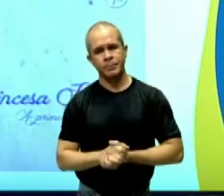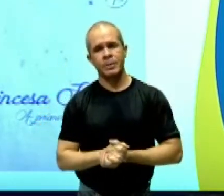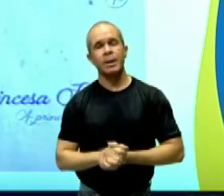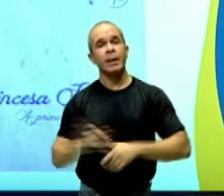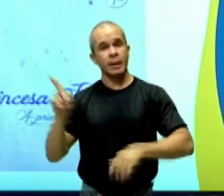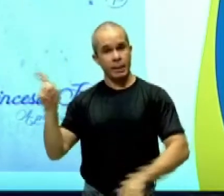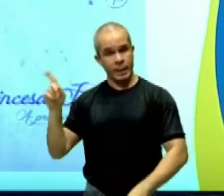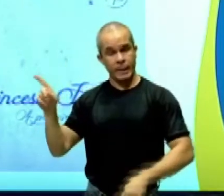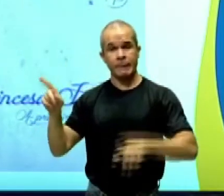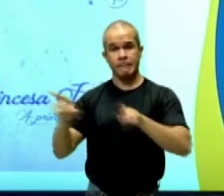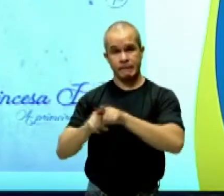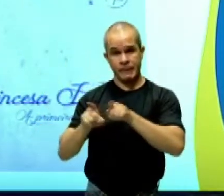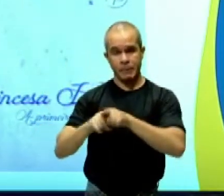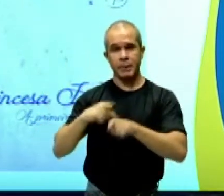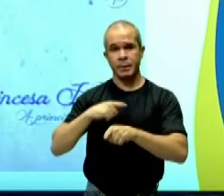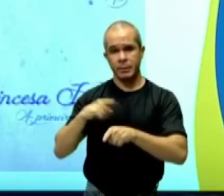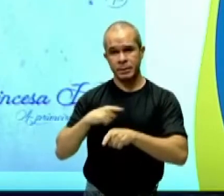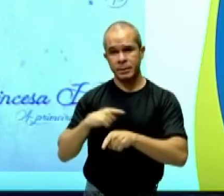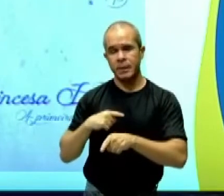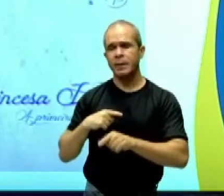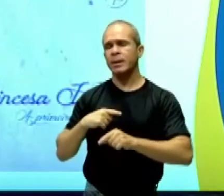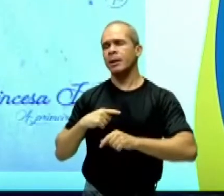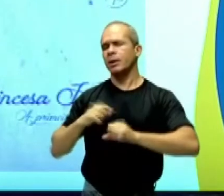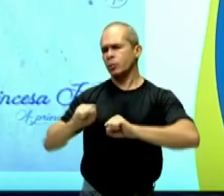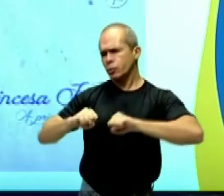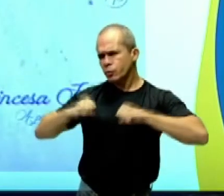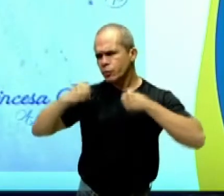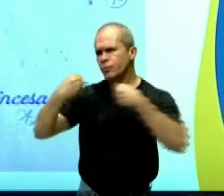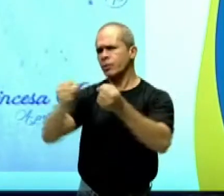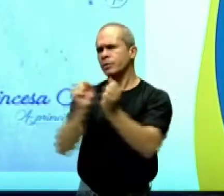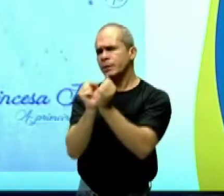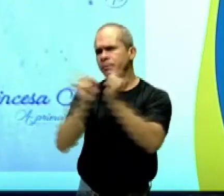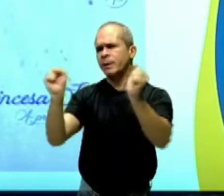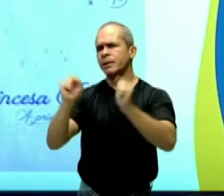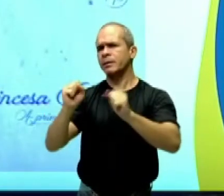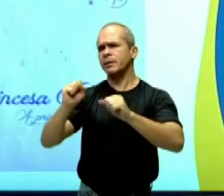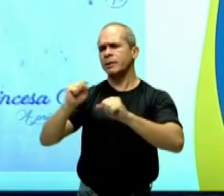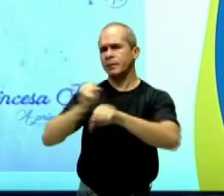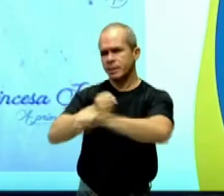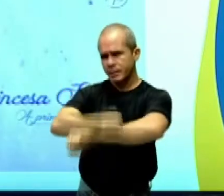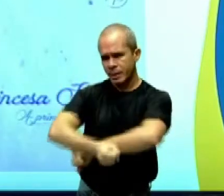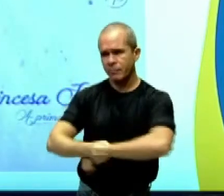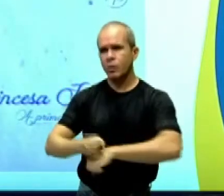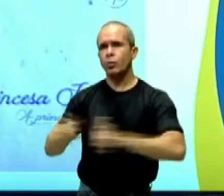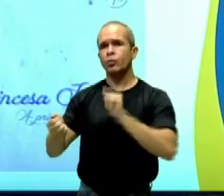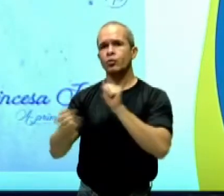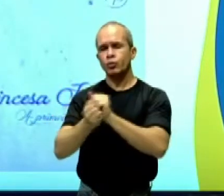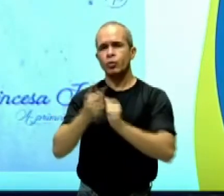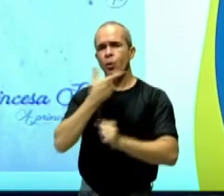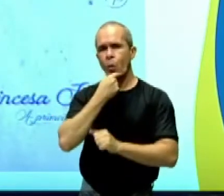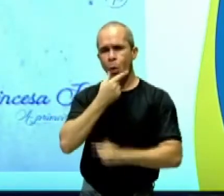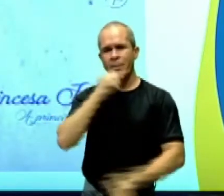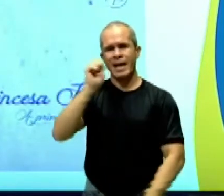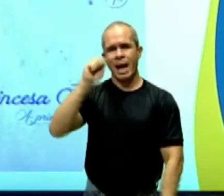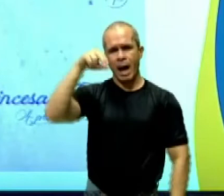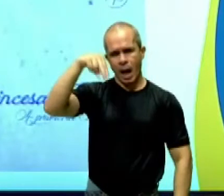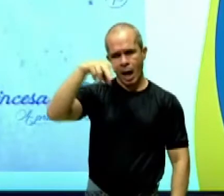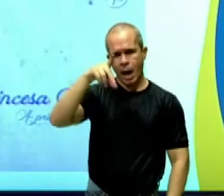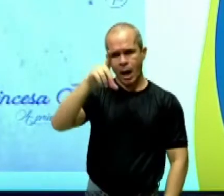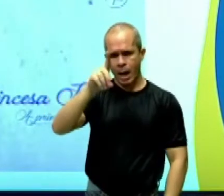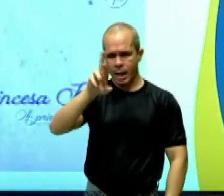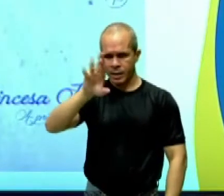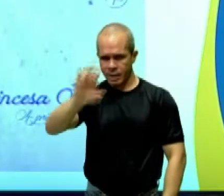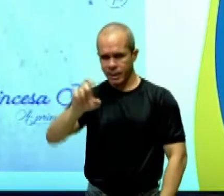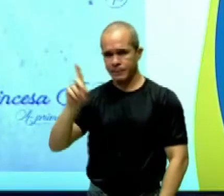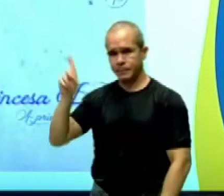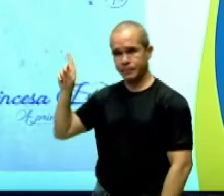ele atuou ativamente pela liberdade dos escravos, ao lado de André Rebouças, que era um escravo que conseguiu a liberdade,